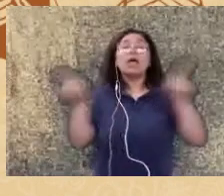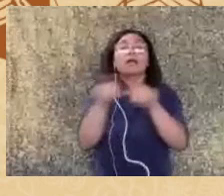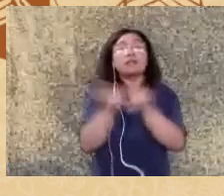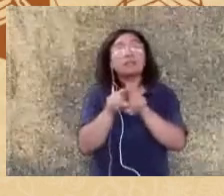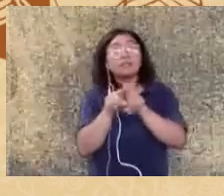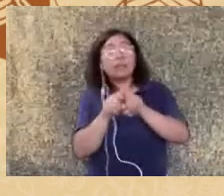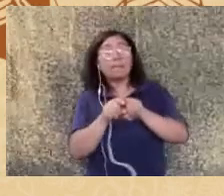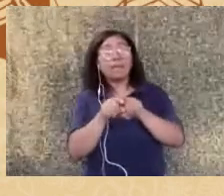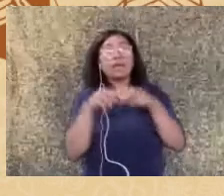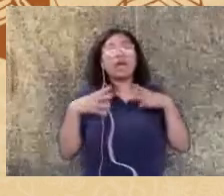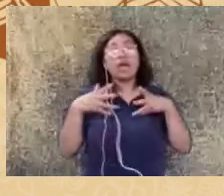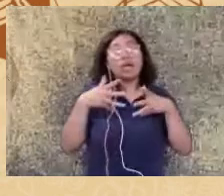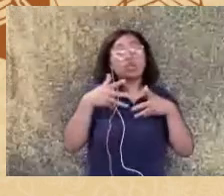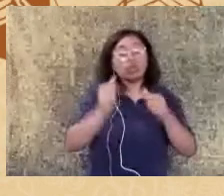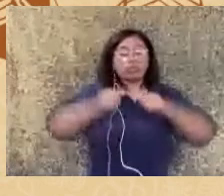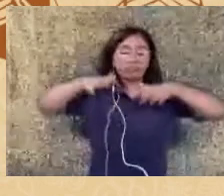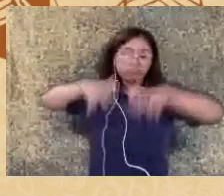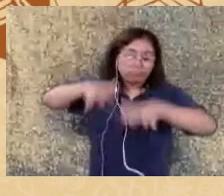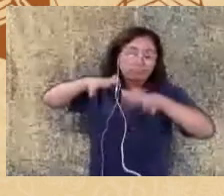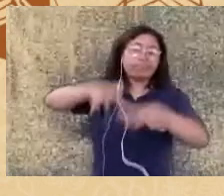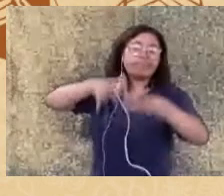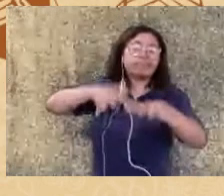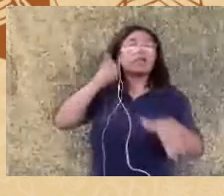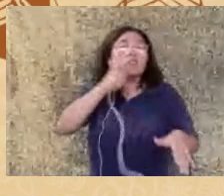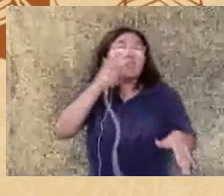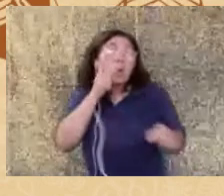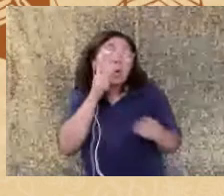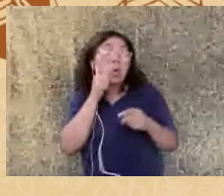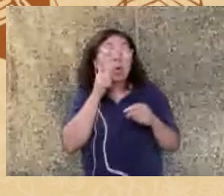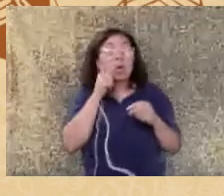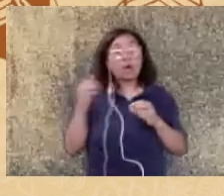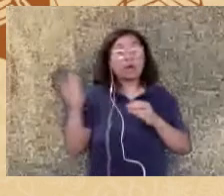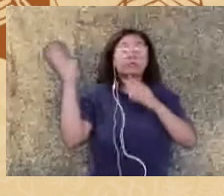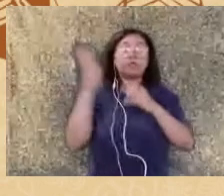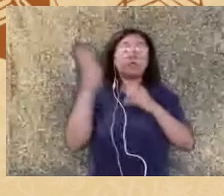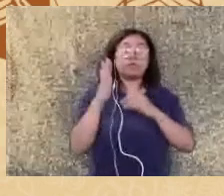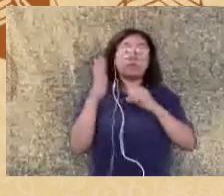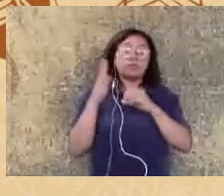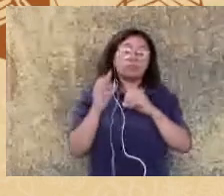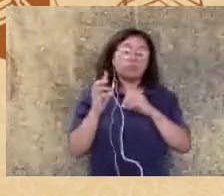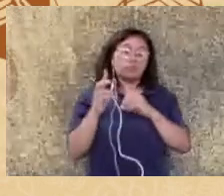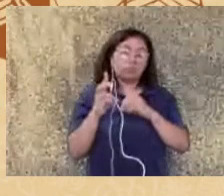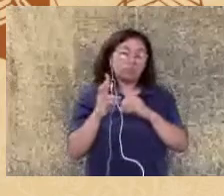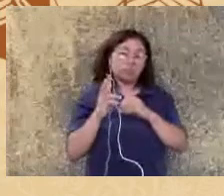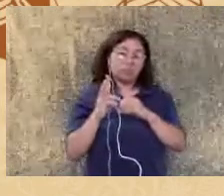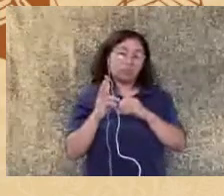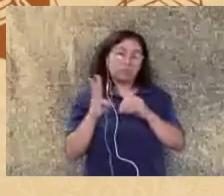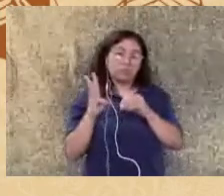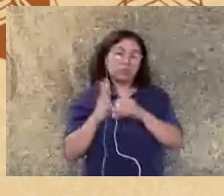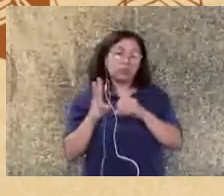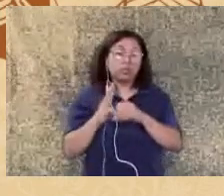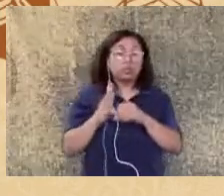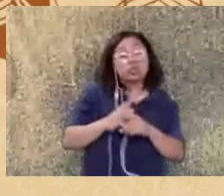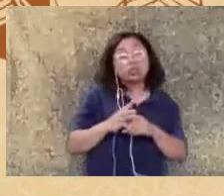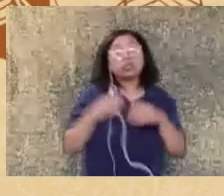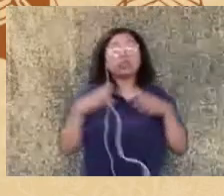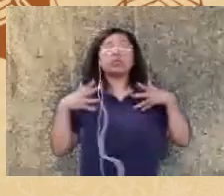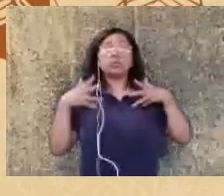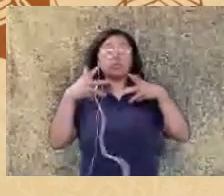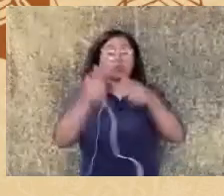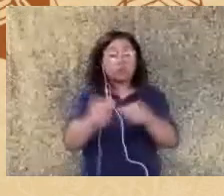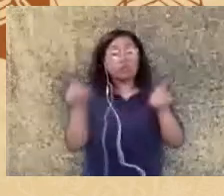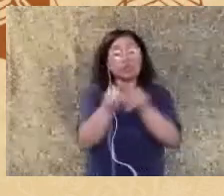marcha dos indígenas também dos Estados Unidos então no mundo inteiro esses grupos também tem que se mobilizar